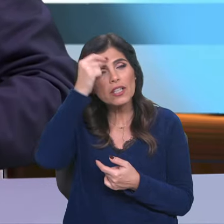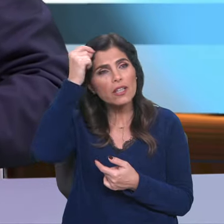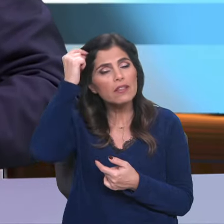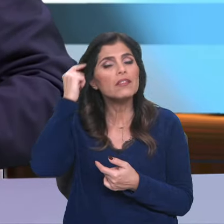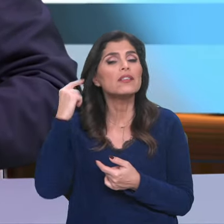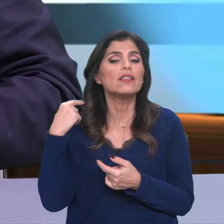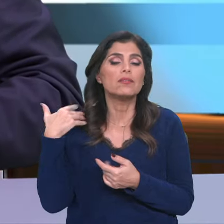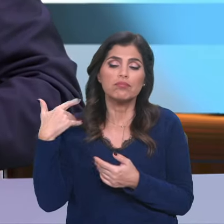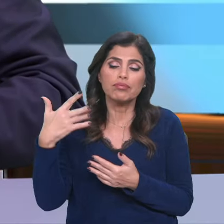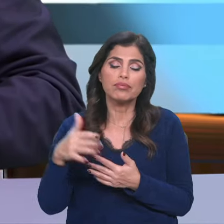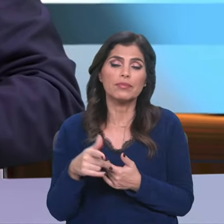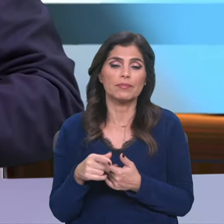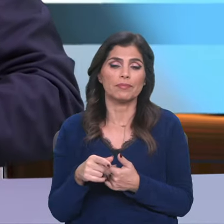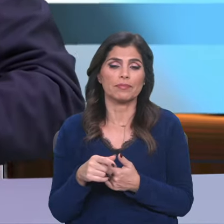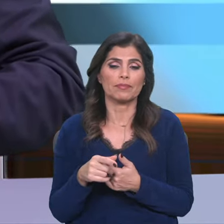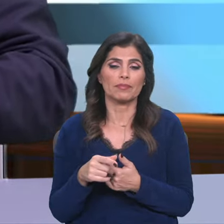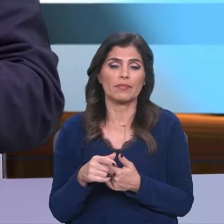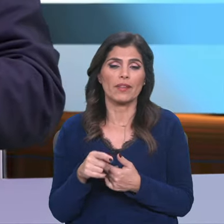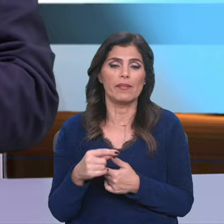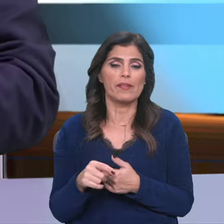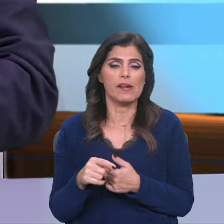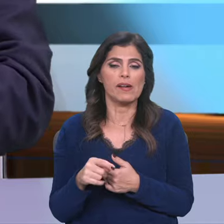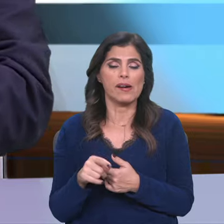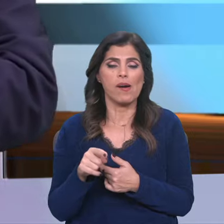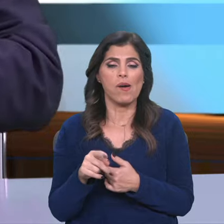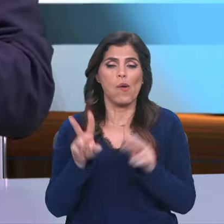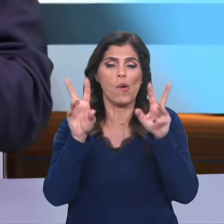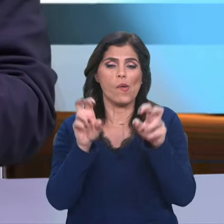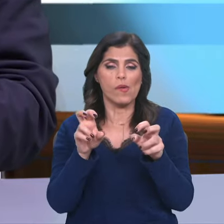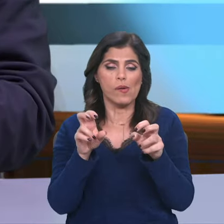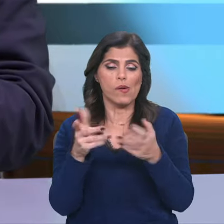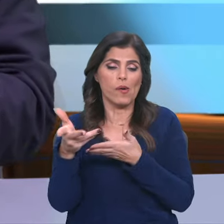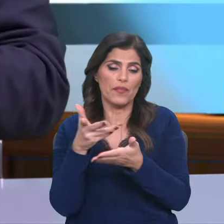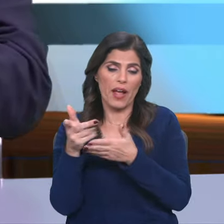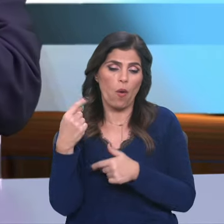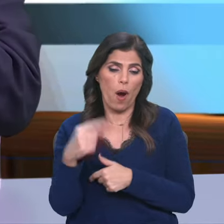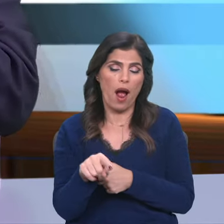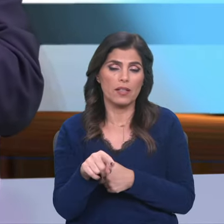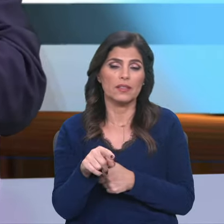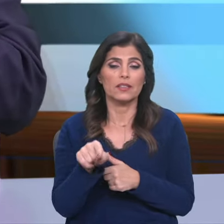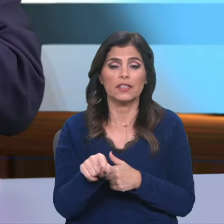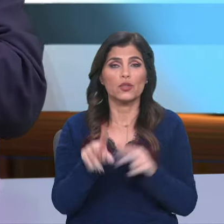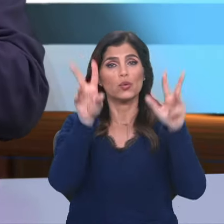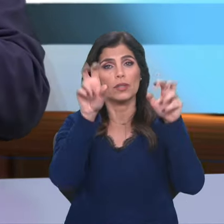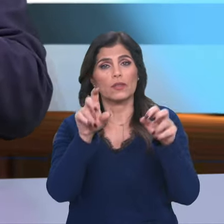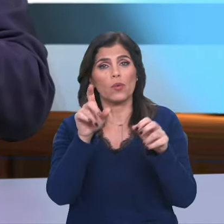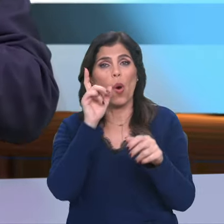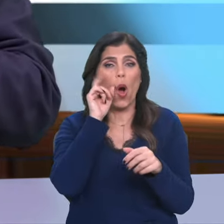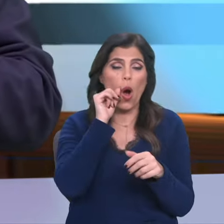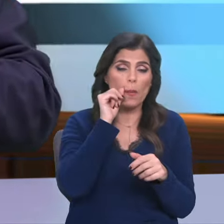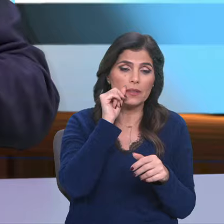não é? Aliás, portanto, o título é a história de Deus com os homens e dos homens com Deus, que significa